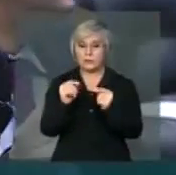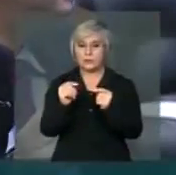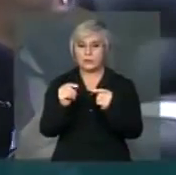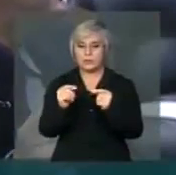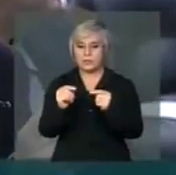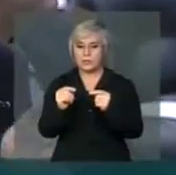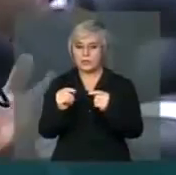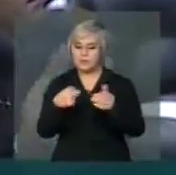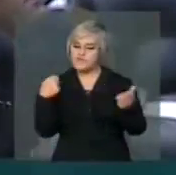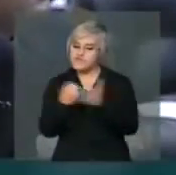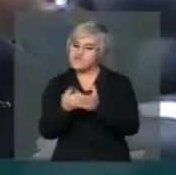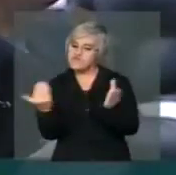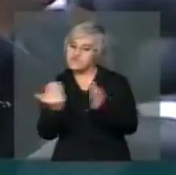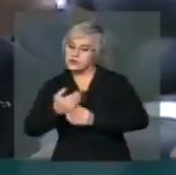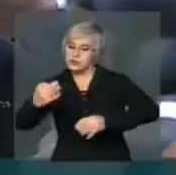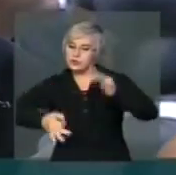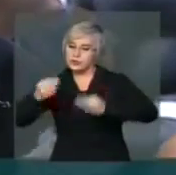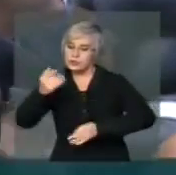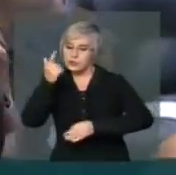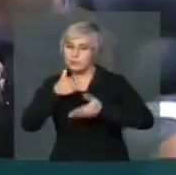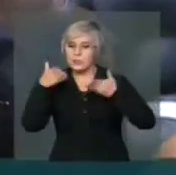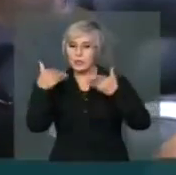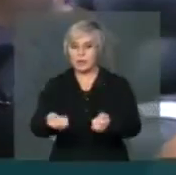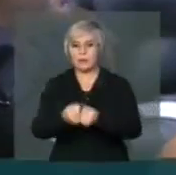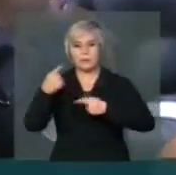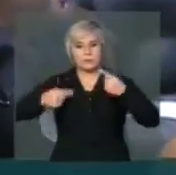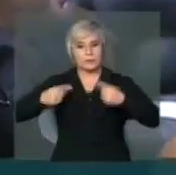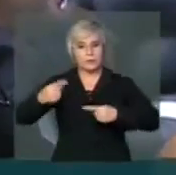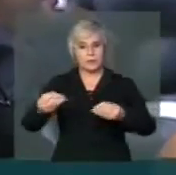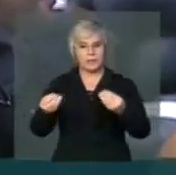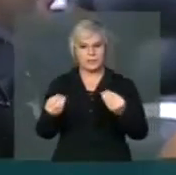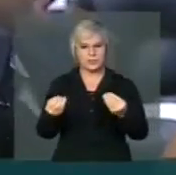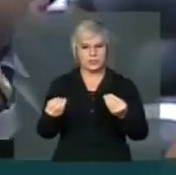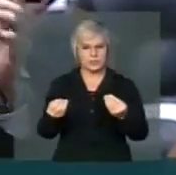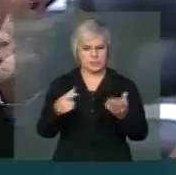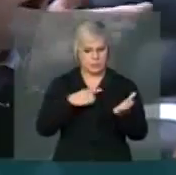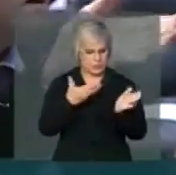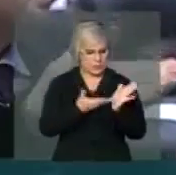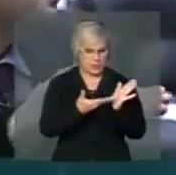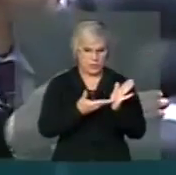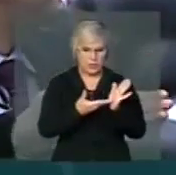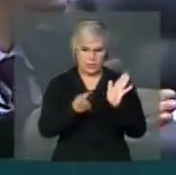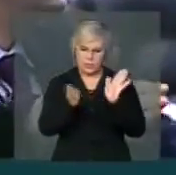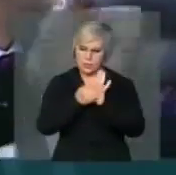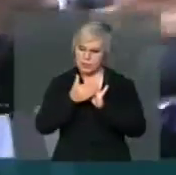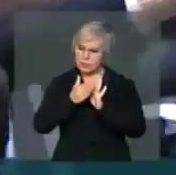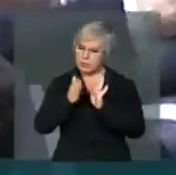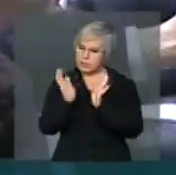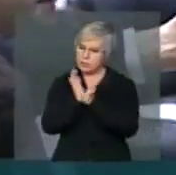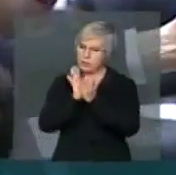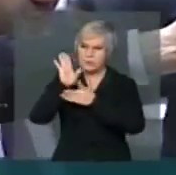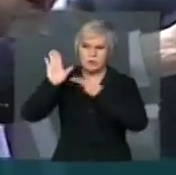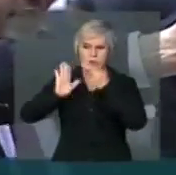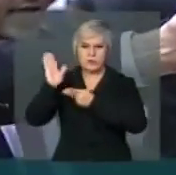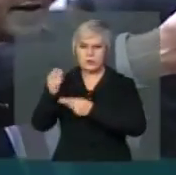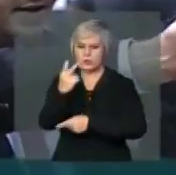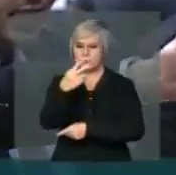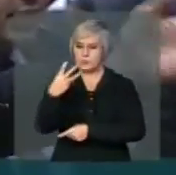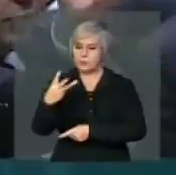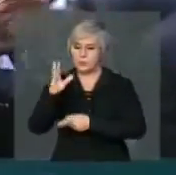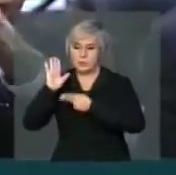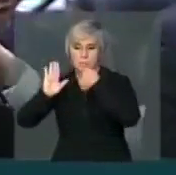demanda judicial para participar das questões. Nós estamos na mão dos próprios candidatos, então dois terços dos